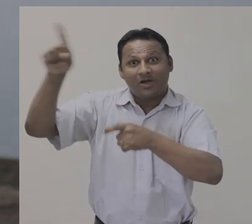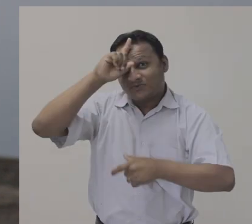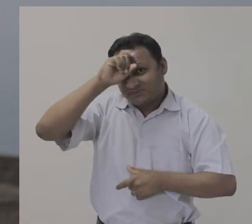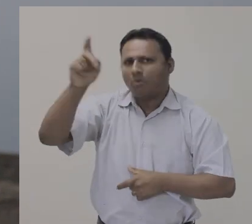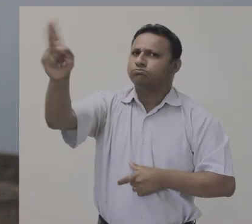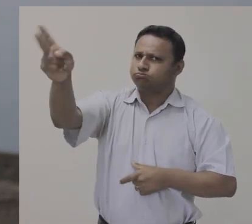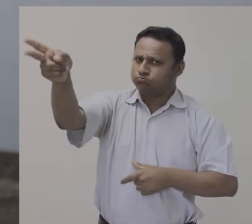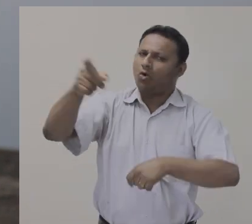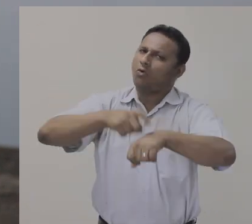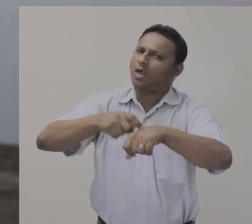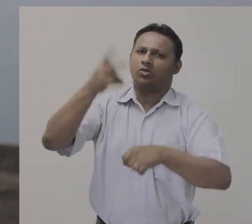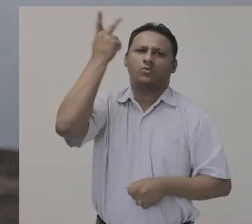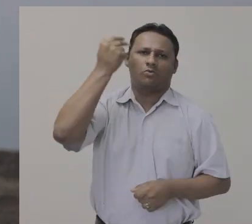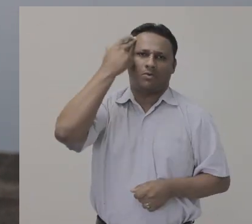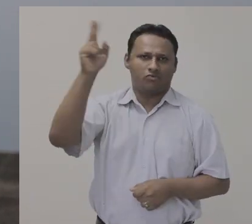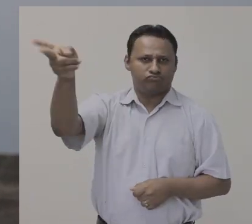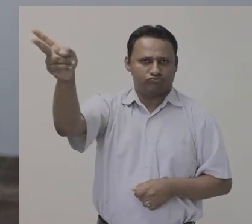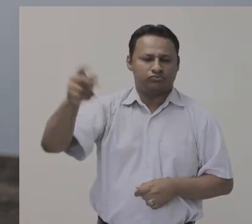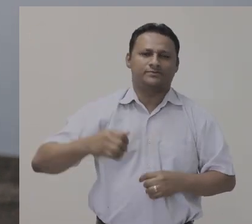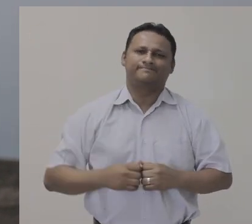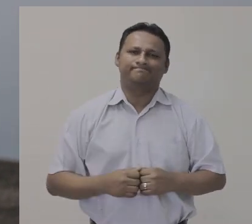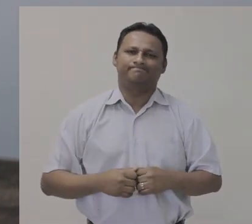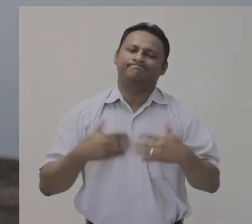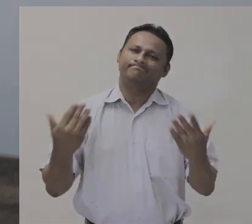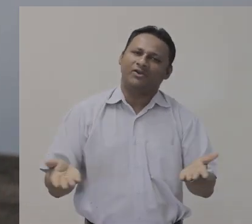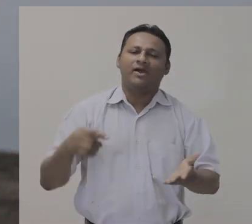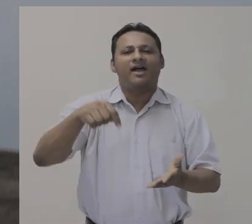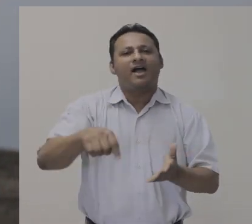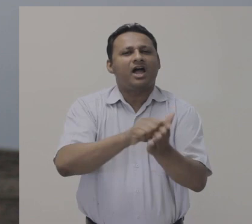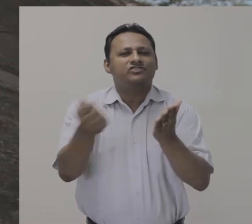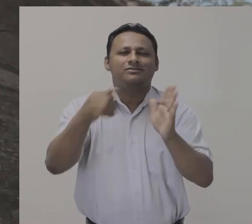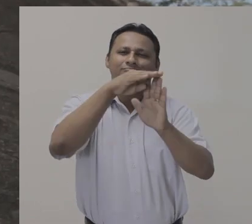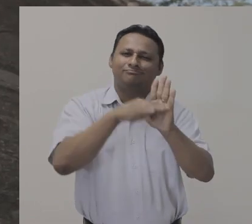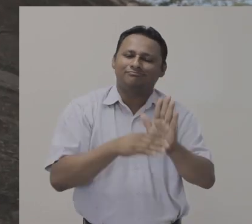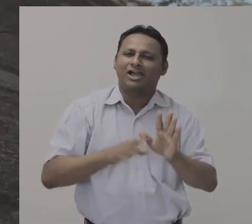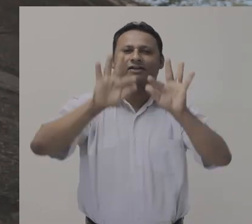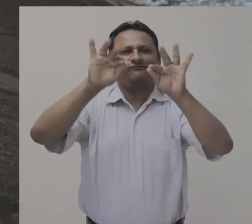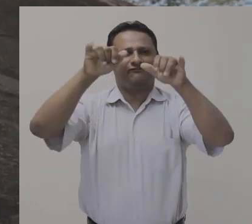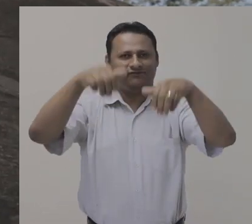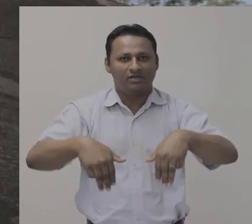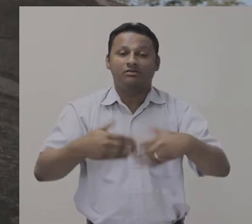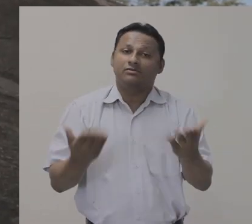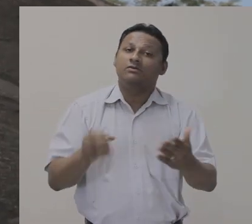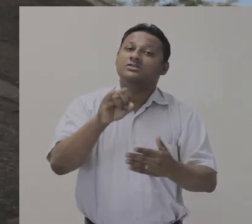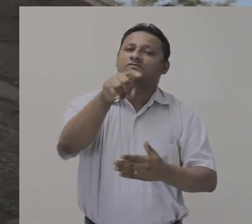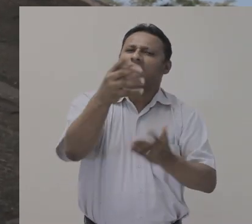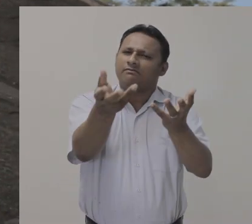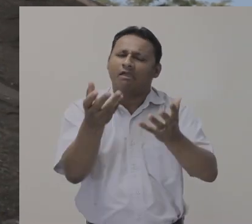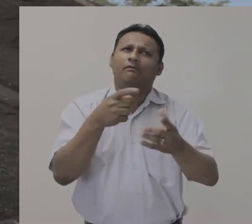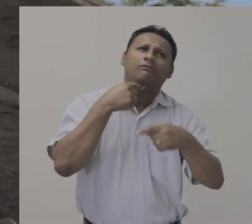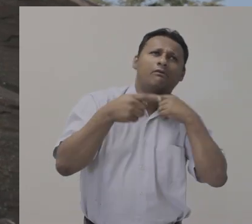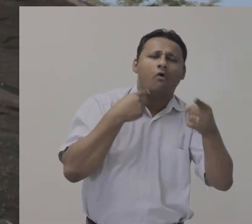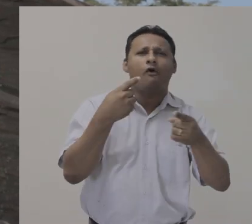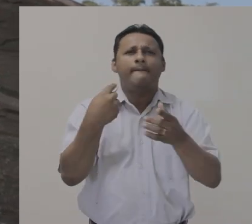é válida para o hospital universitário, que continua com seu horário de funcionamento normal. É isso, a agenda de hoje fica por aqui.